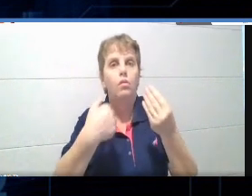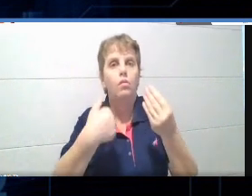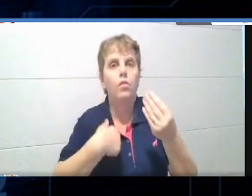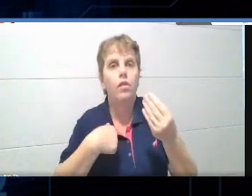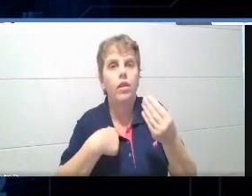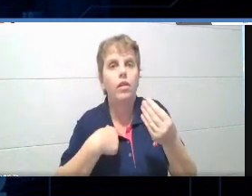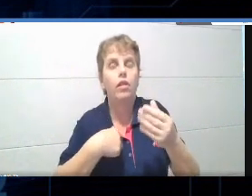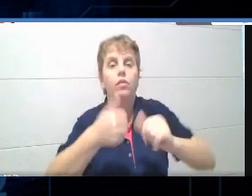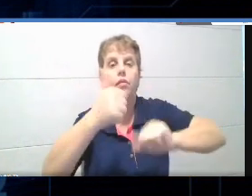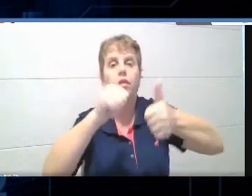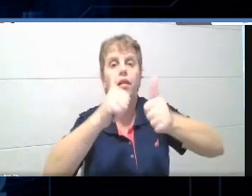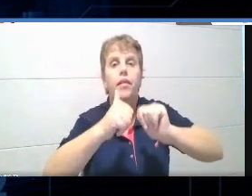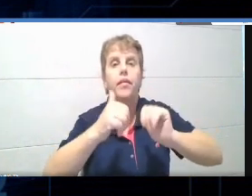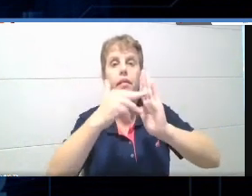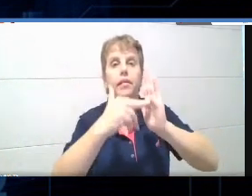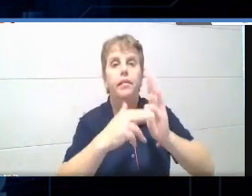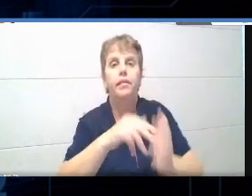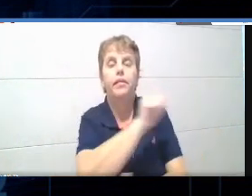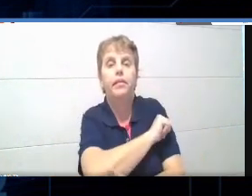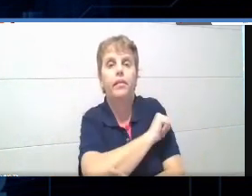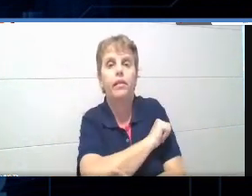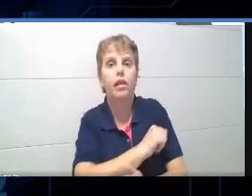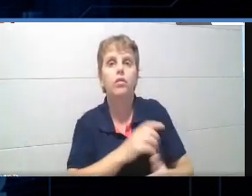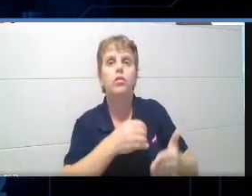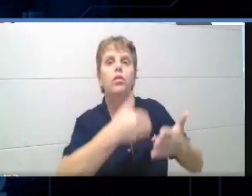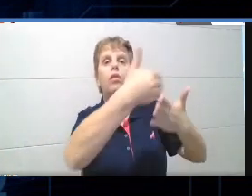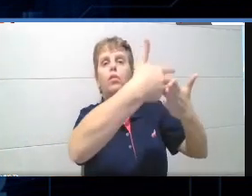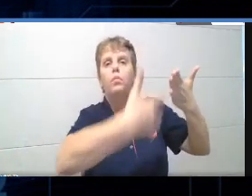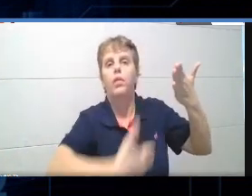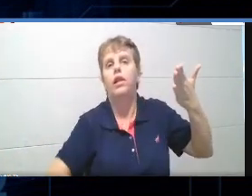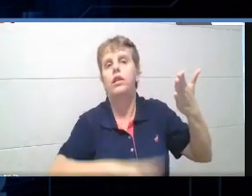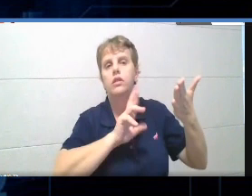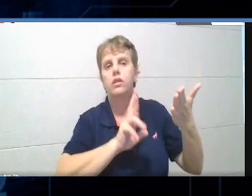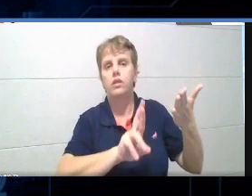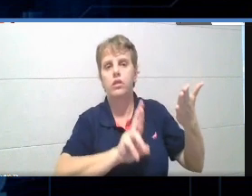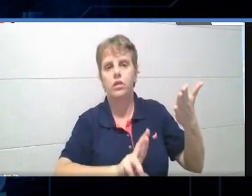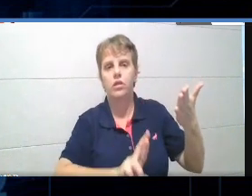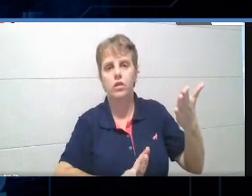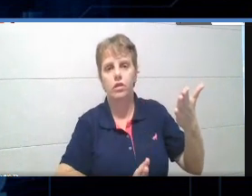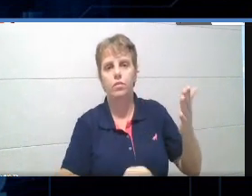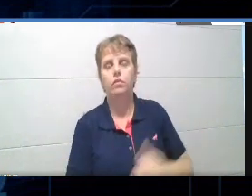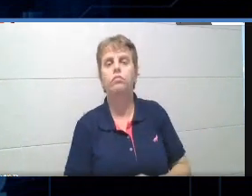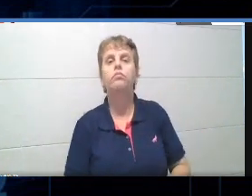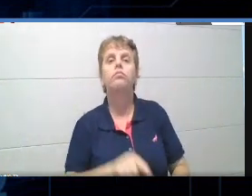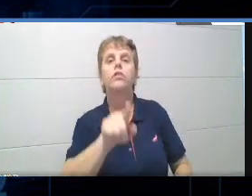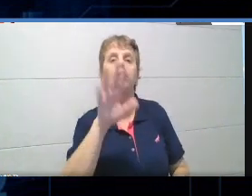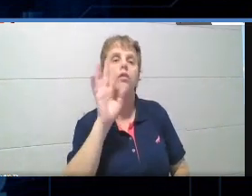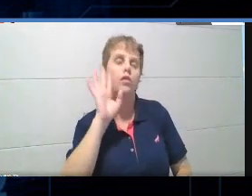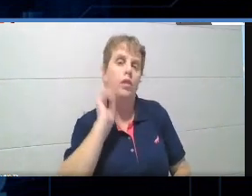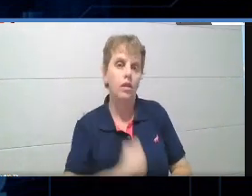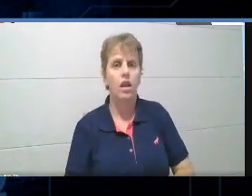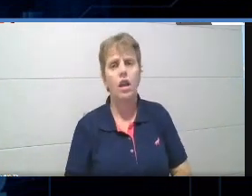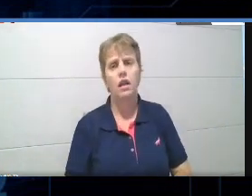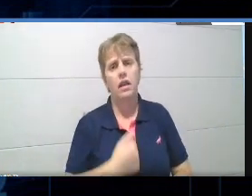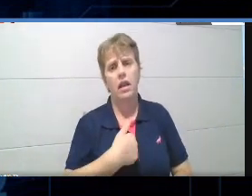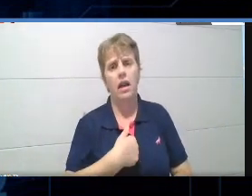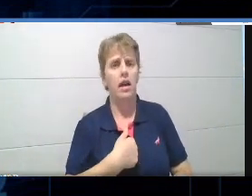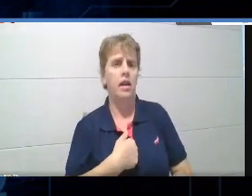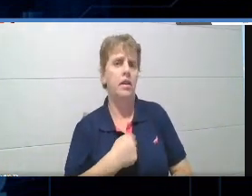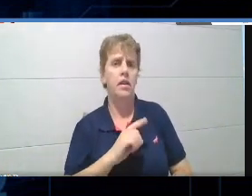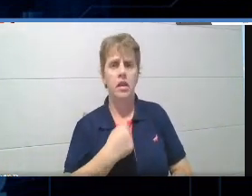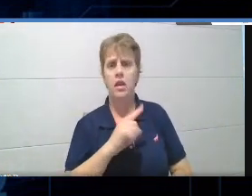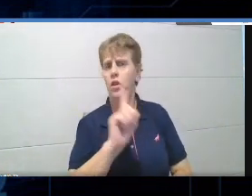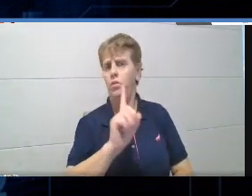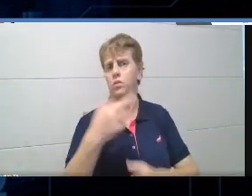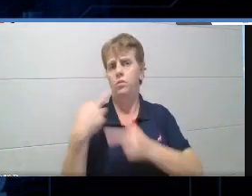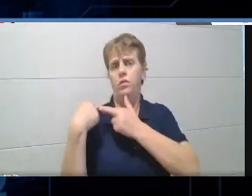lista de respostas? Então, essa ideia, como é que eu posso, né, pensa, ah, mas eu não sou responsável pelo mercado de trabalho dele.